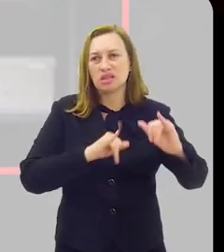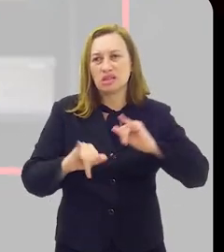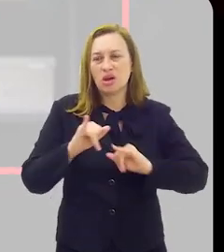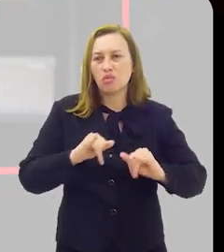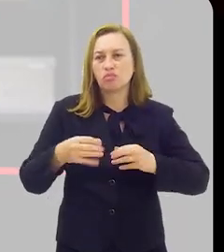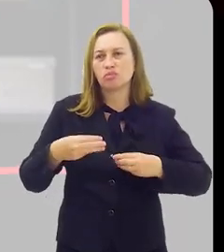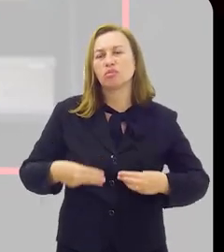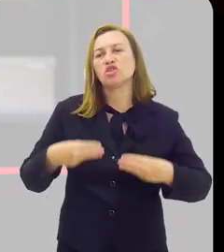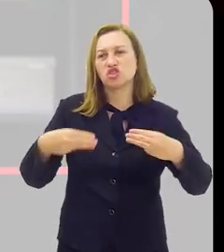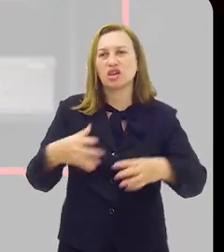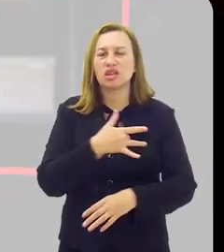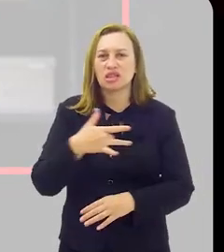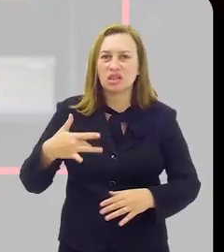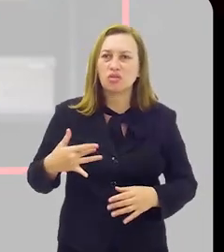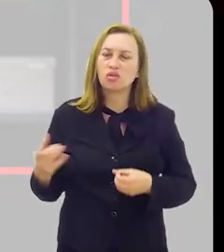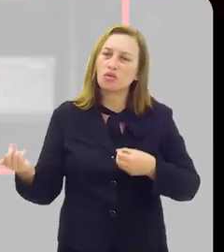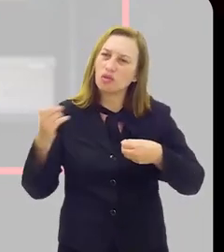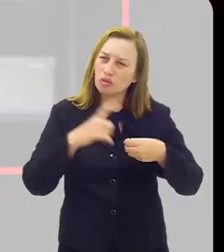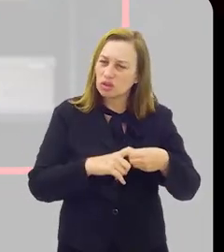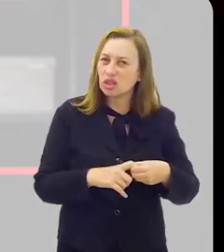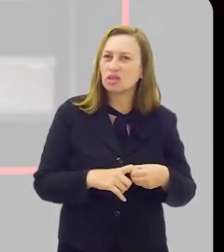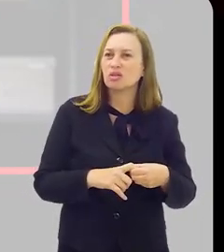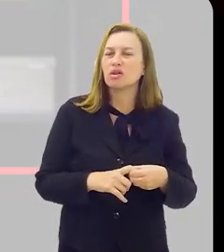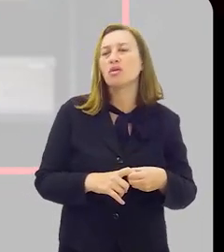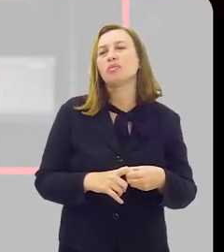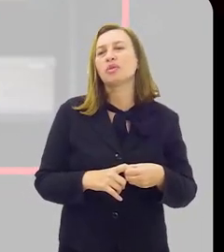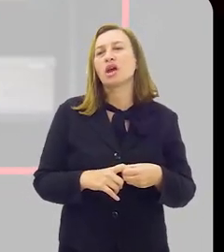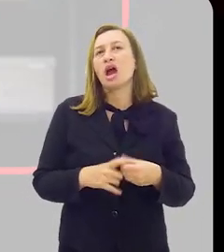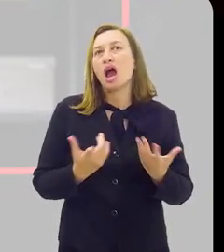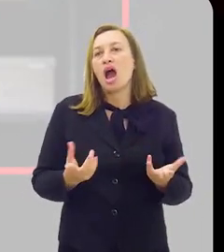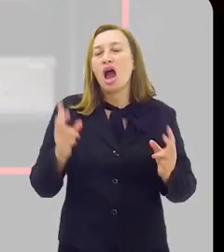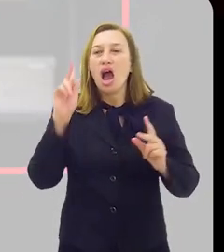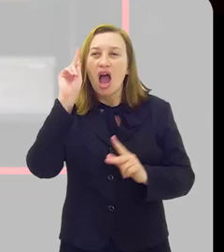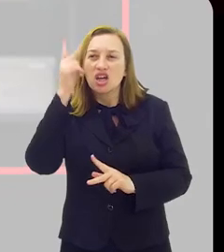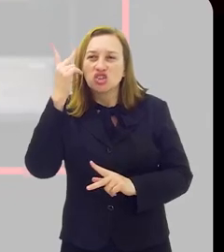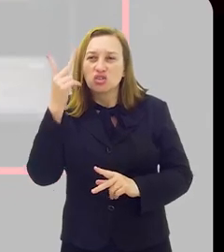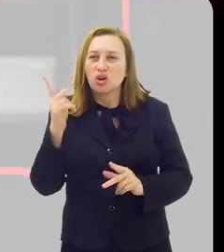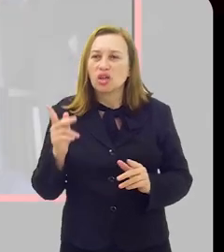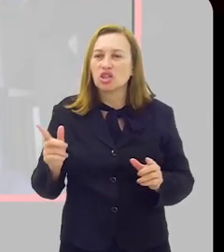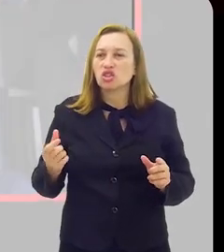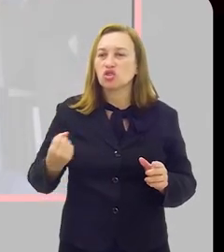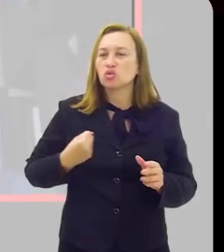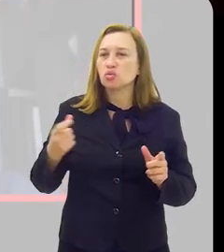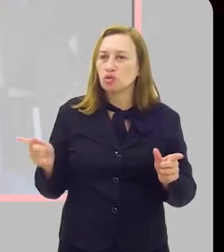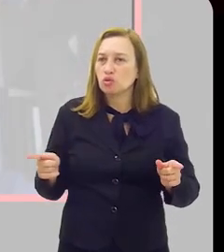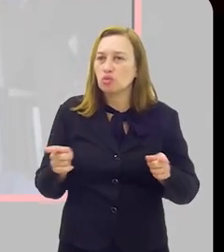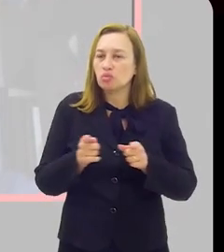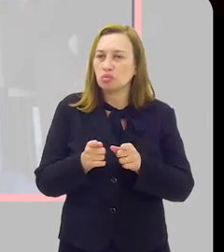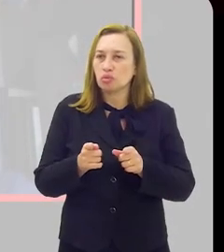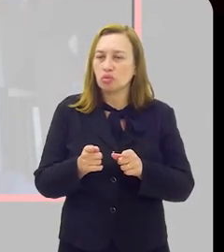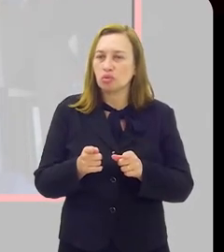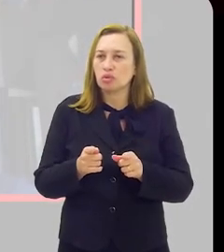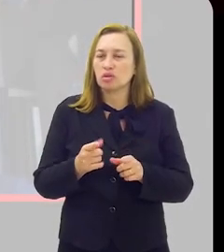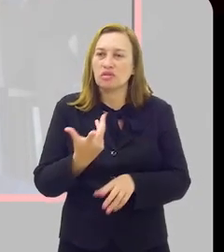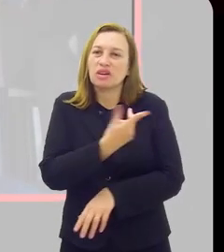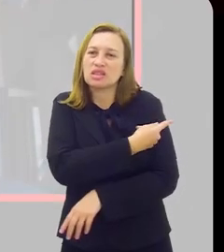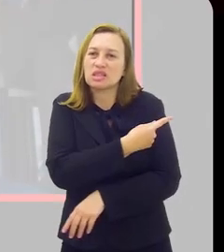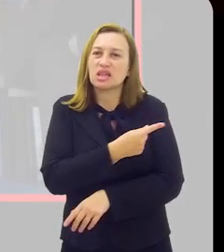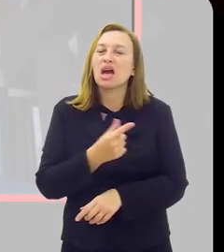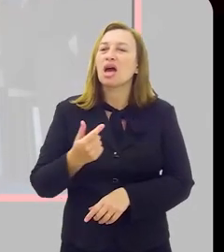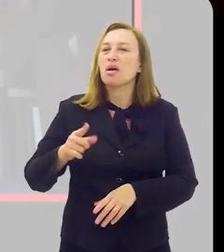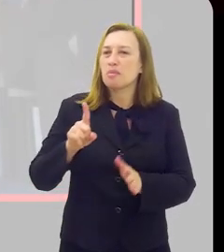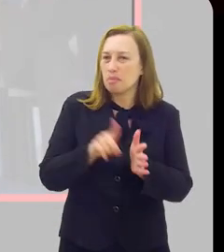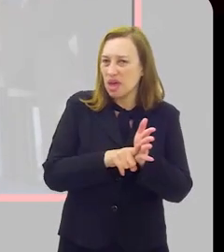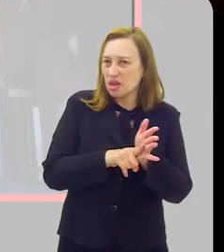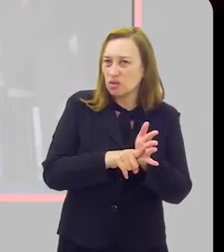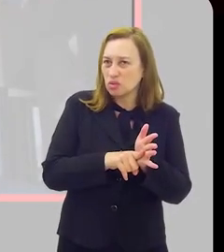da Saúde, voltando àquela história da baixa adesão à vacina, menos da metade dos brasileiros tomaram dose de